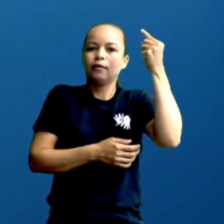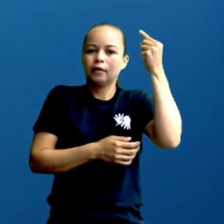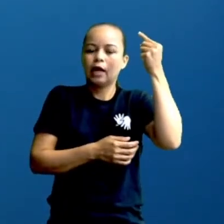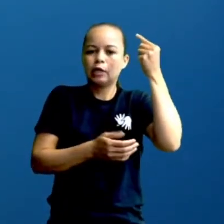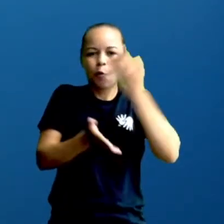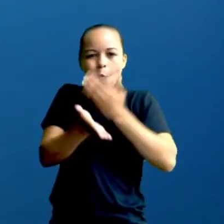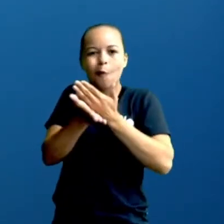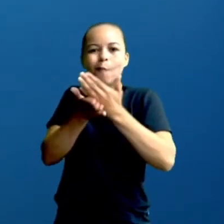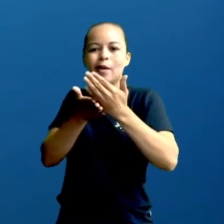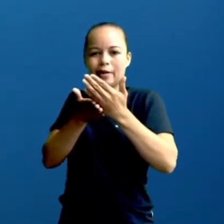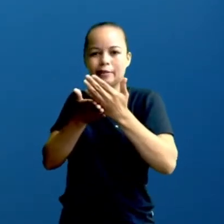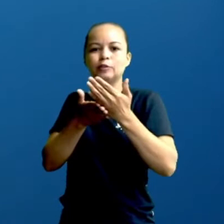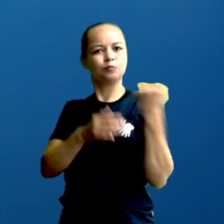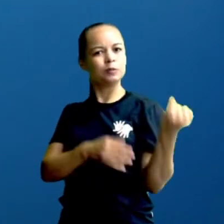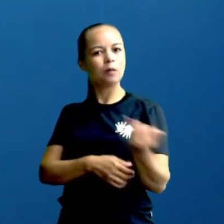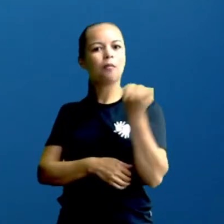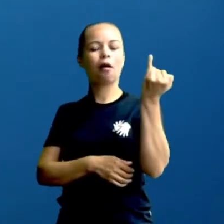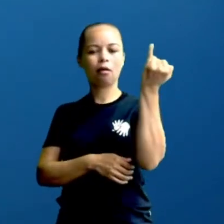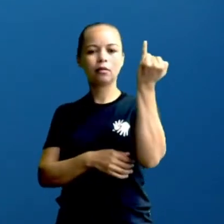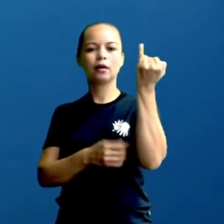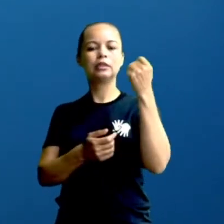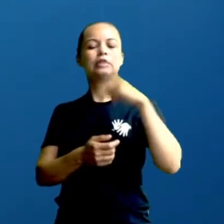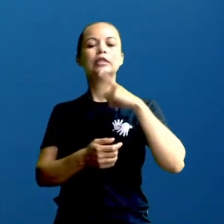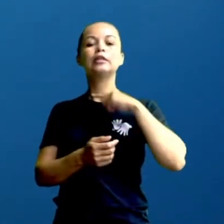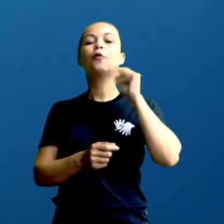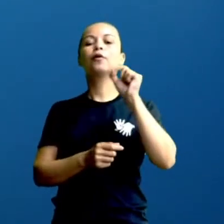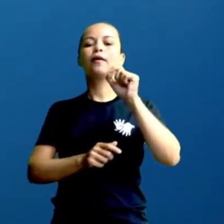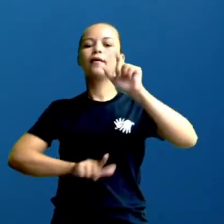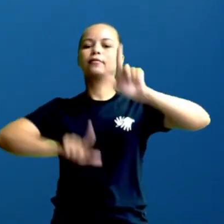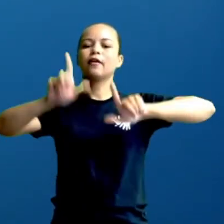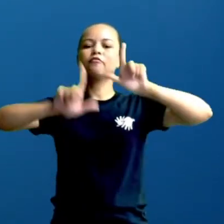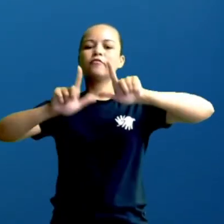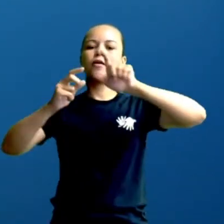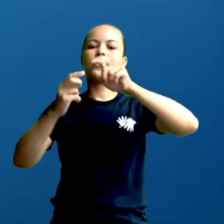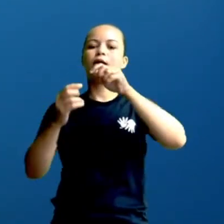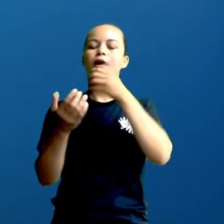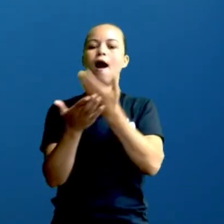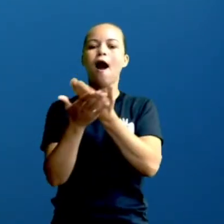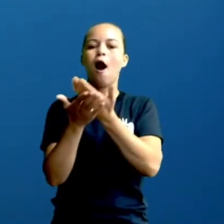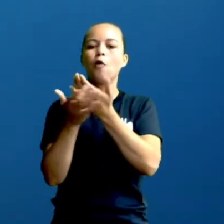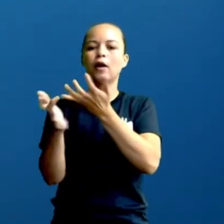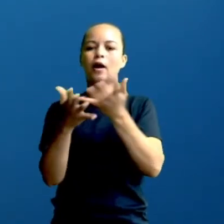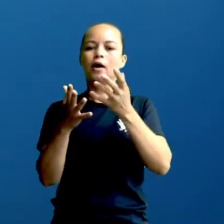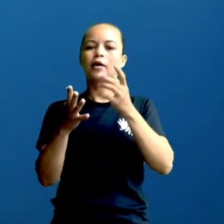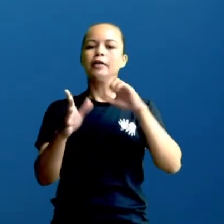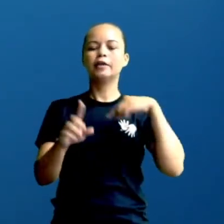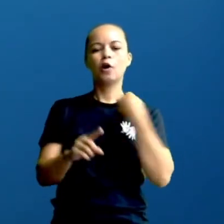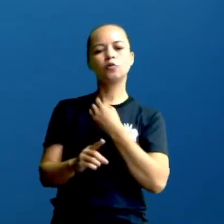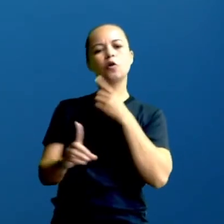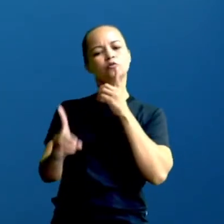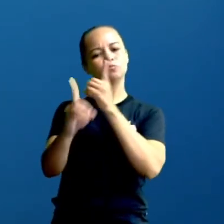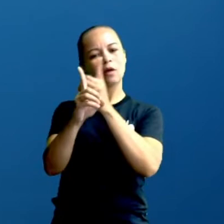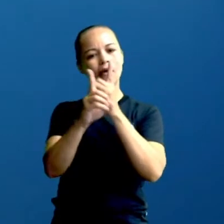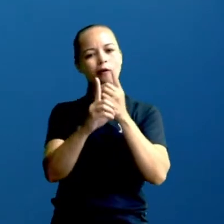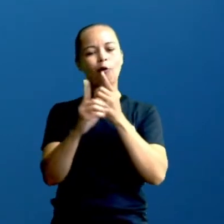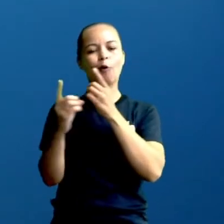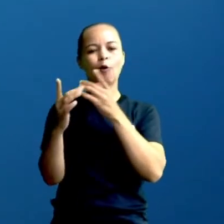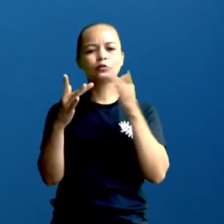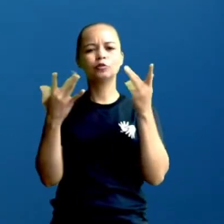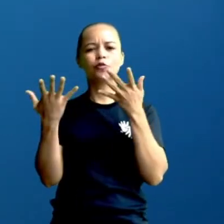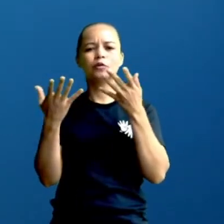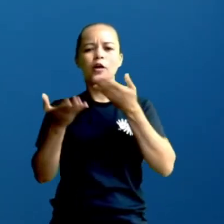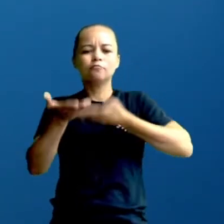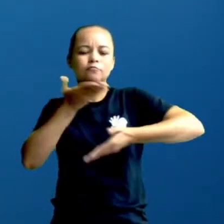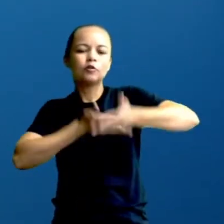iniciativa, né, primordial, de ter as aulas na TV, que é o nosso encontro, né, onde a gente pode trocar, né, ideias, a gente